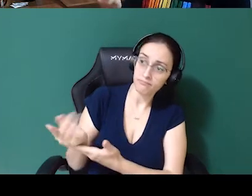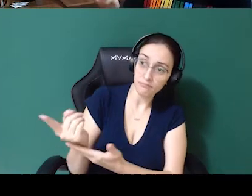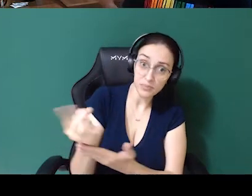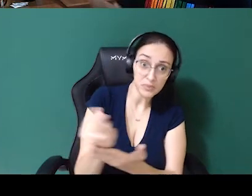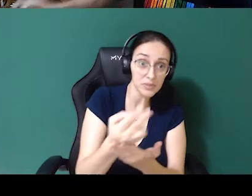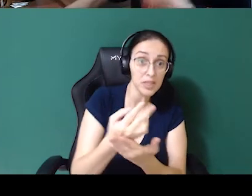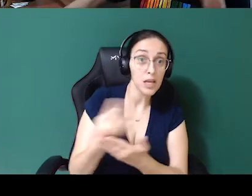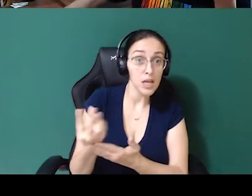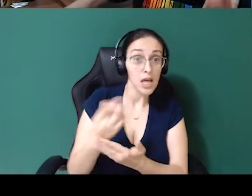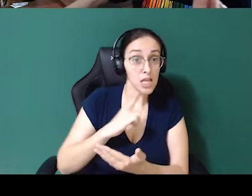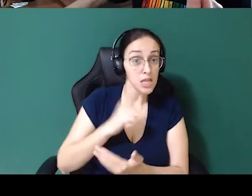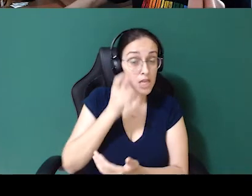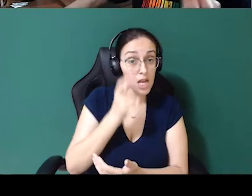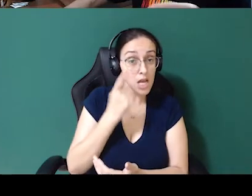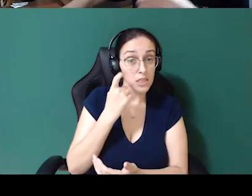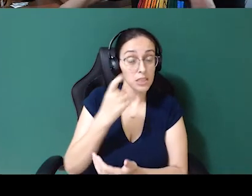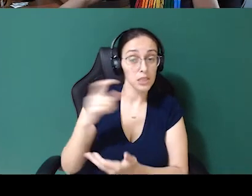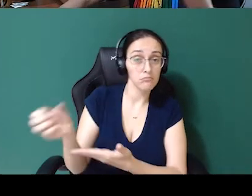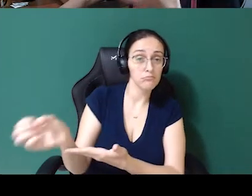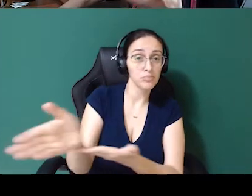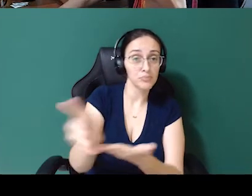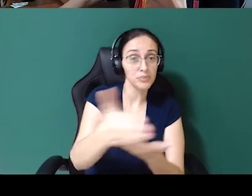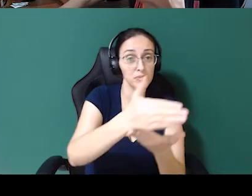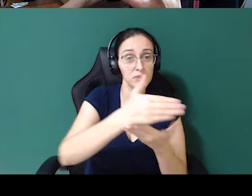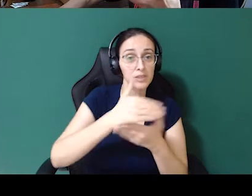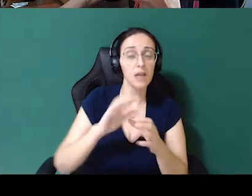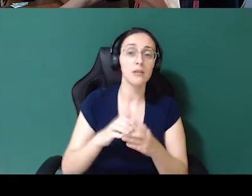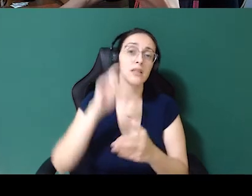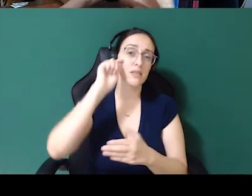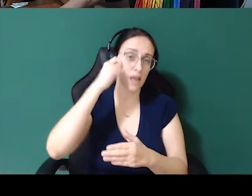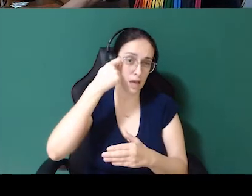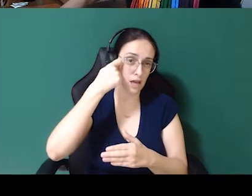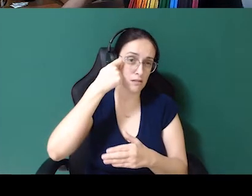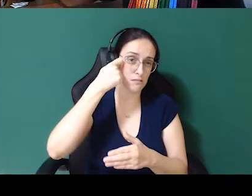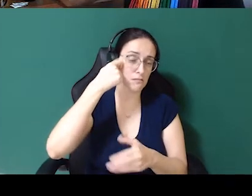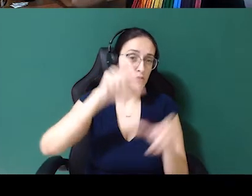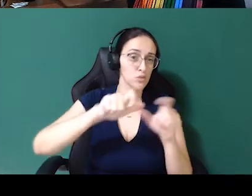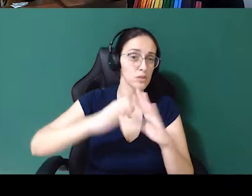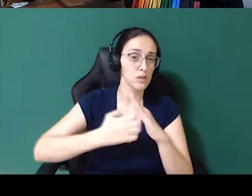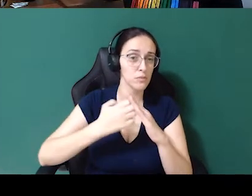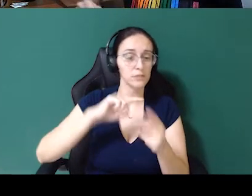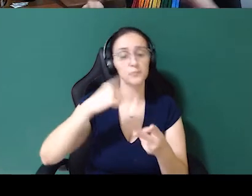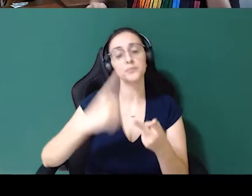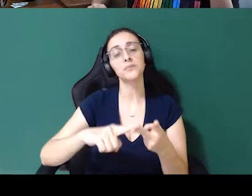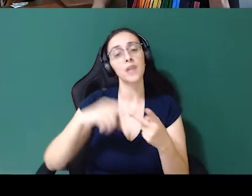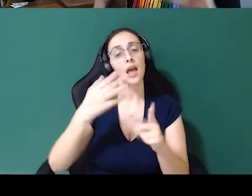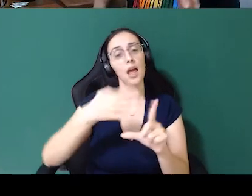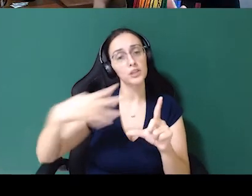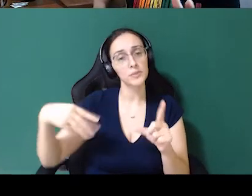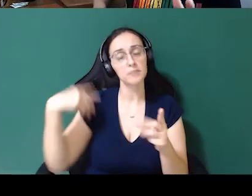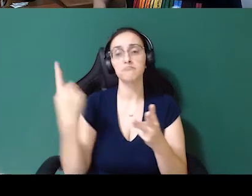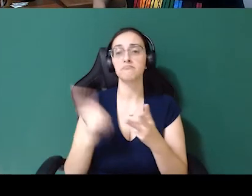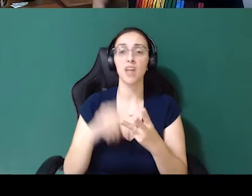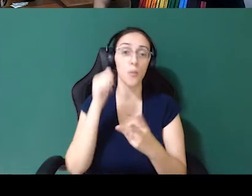Então, vale sempre a pena você ir lá e buscar quem são as pessoas negras da empresa onde você trabalha, quem são os LGBTs, quem são